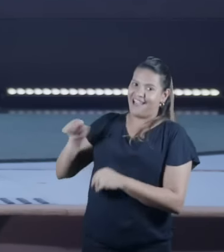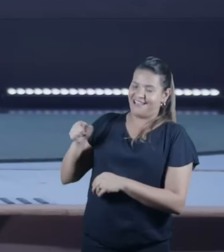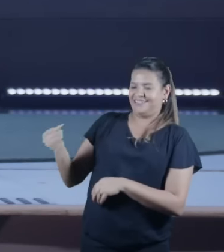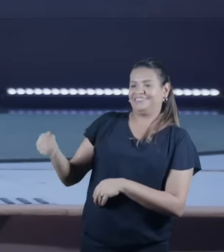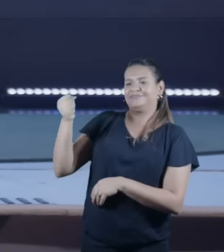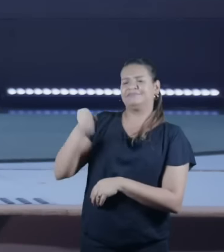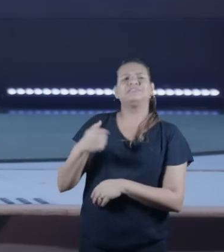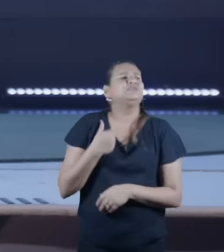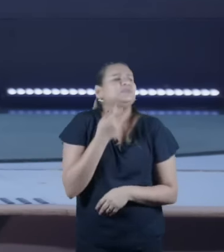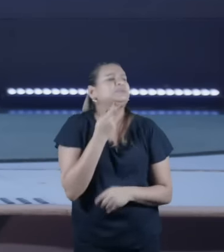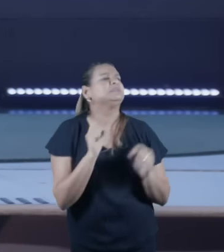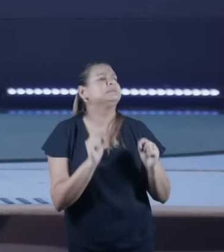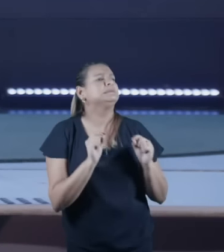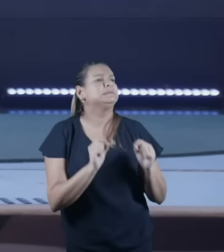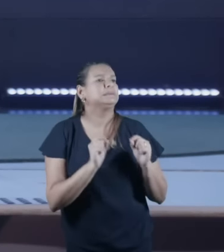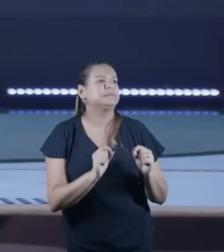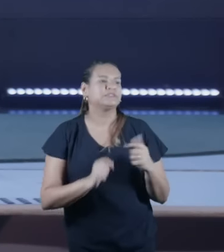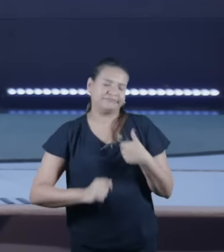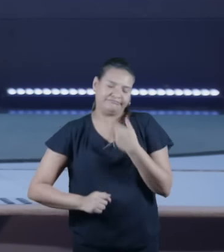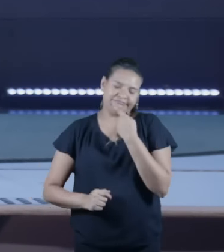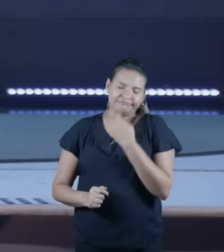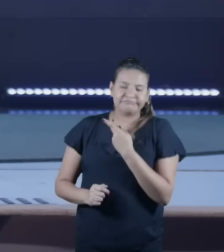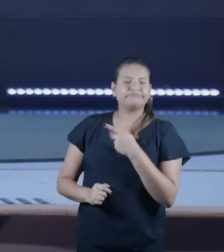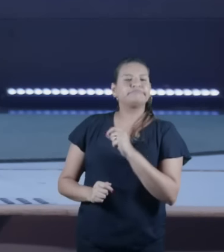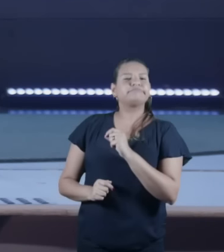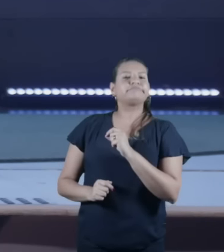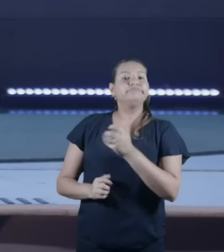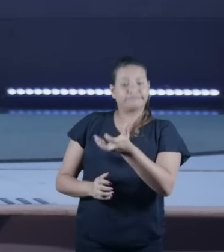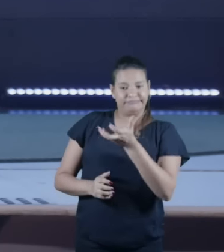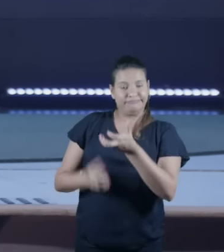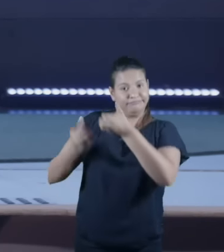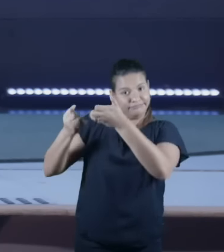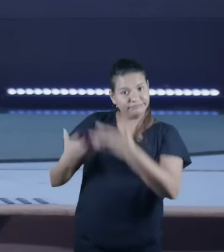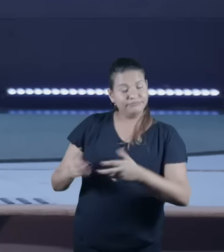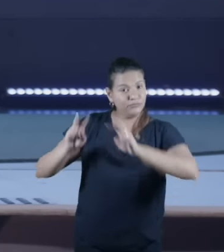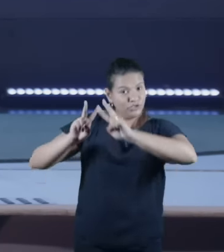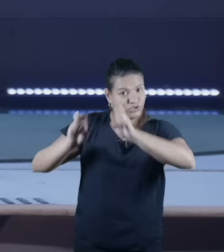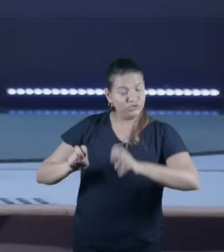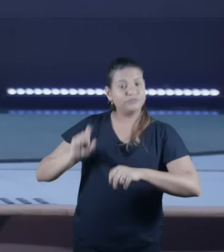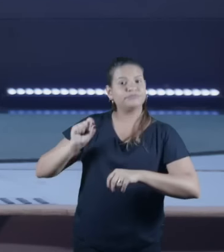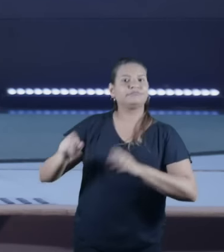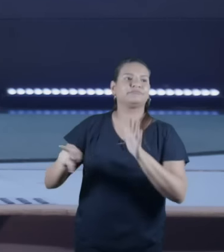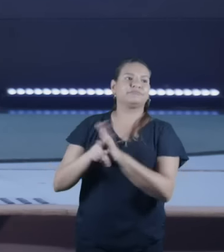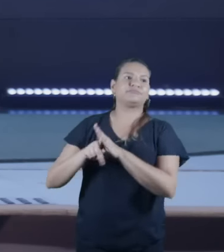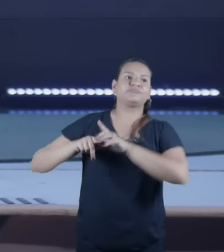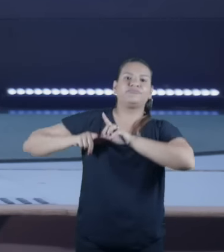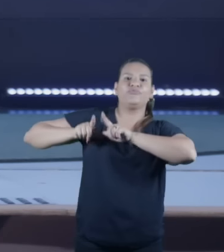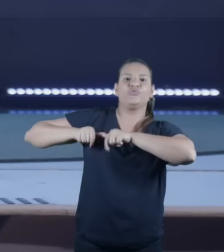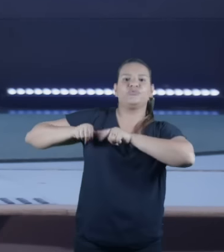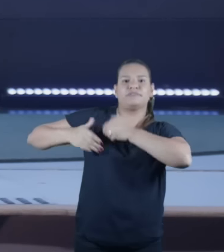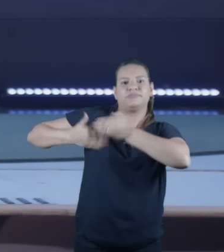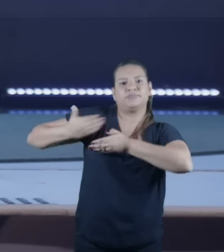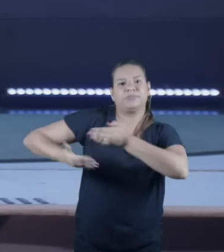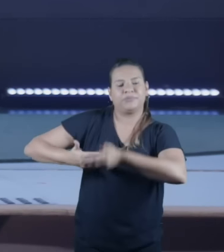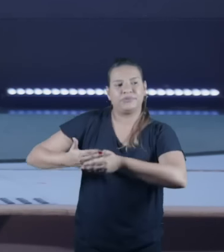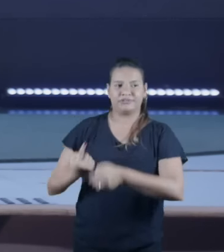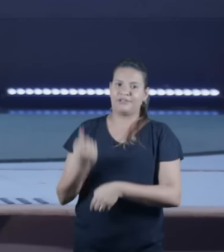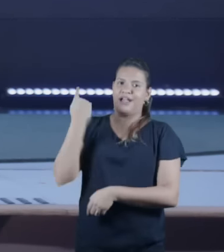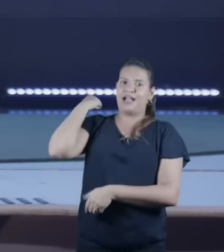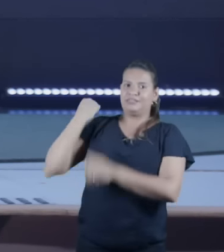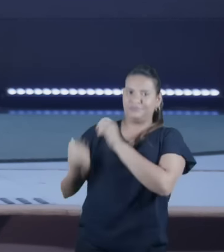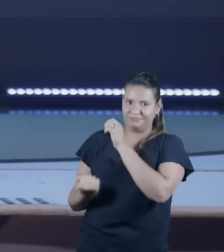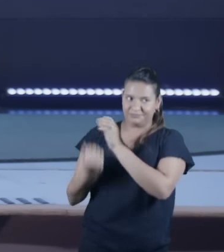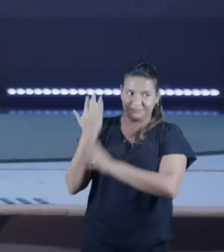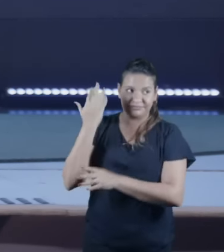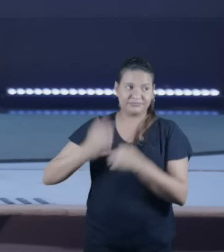Ela falou, o que eu falo? Eu falei, eu queria que você falasse sobre as raízes judaicas do cristianismo. Porque nós